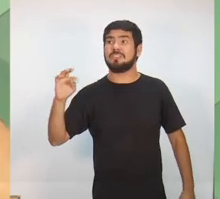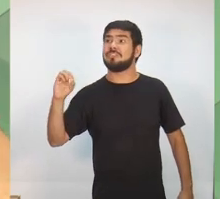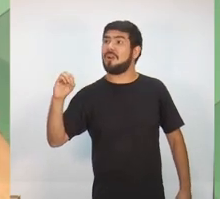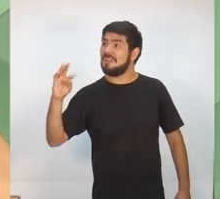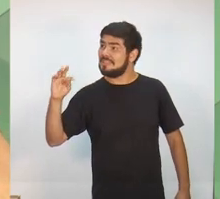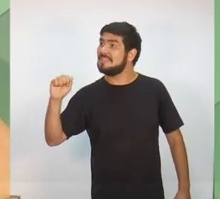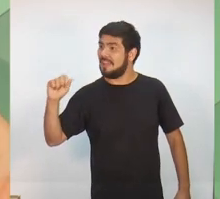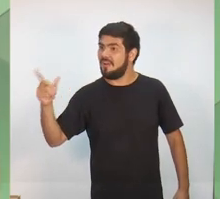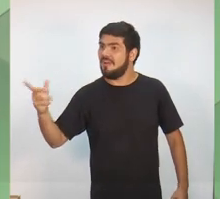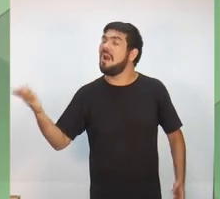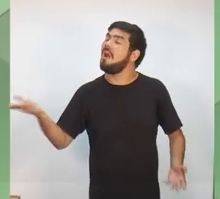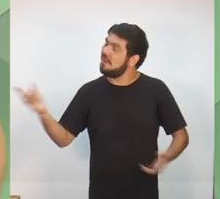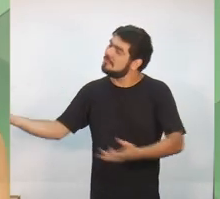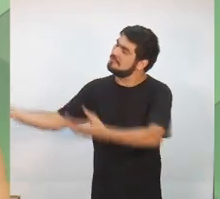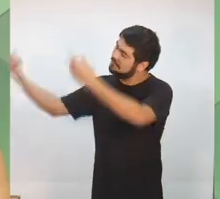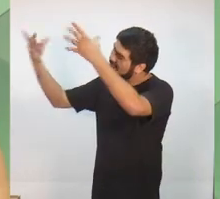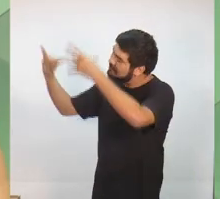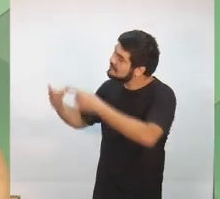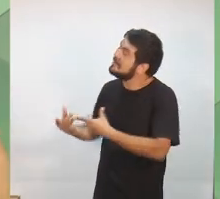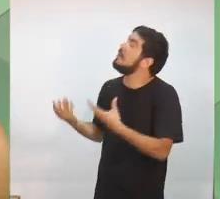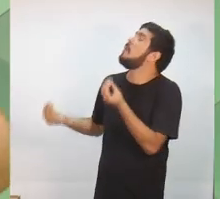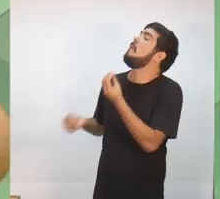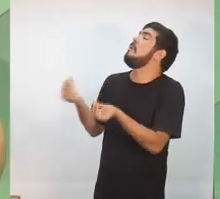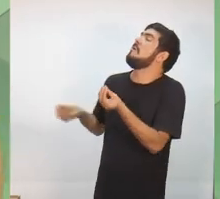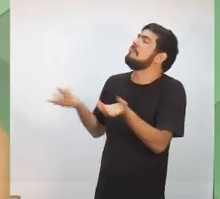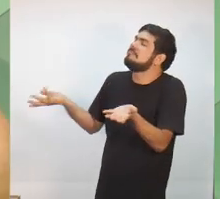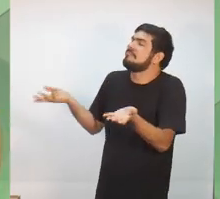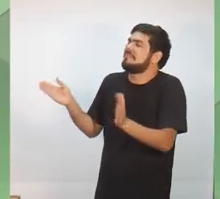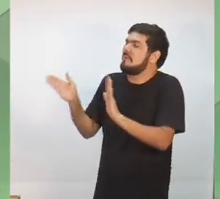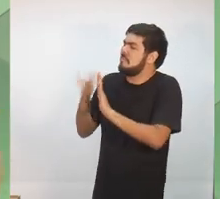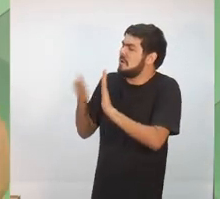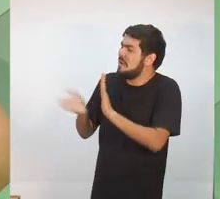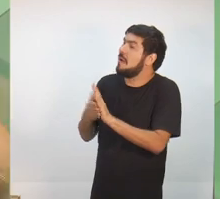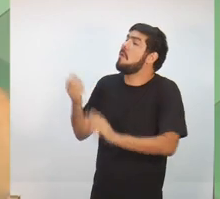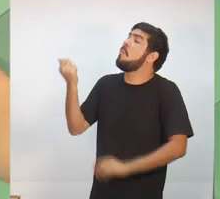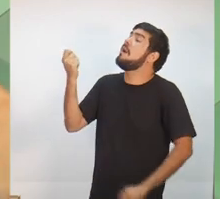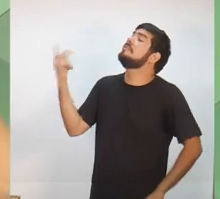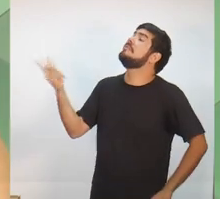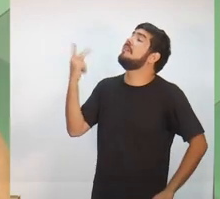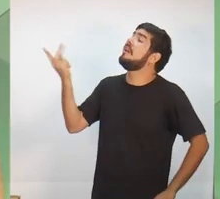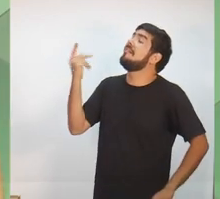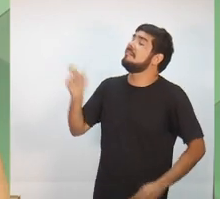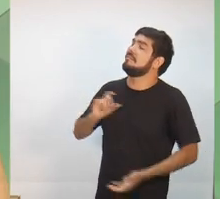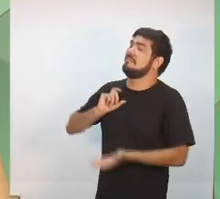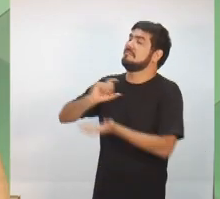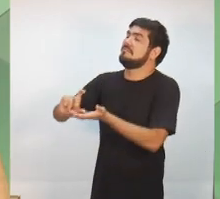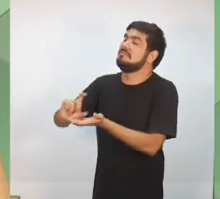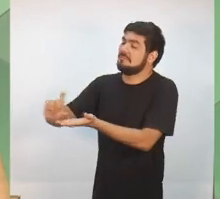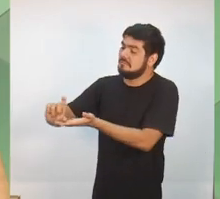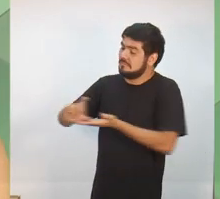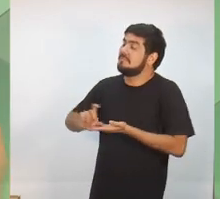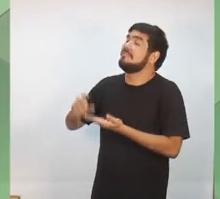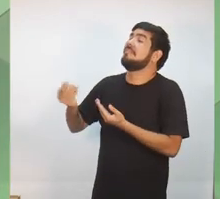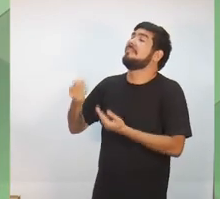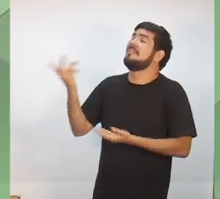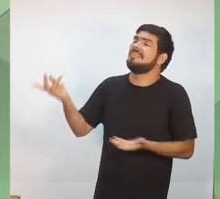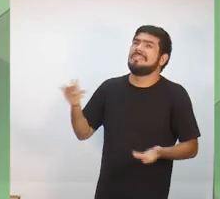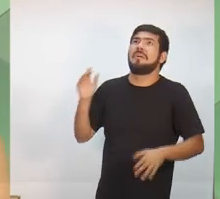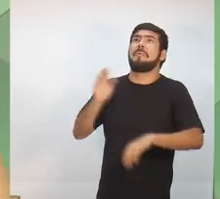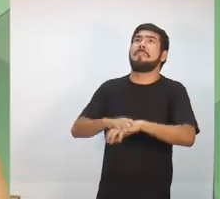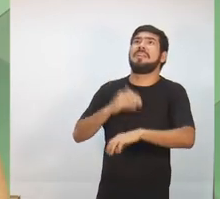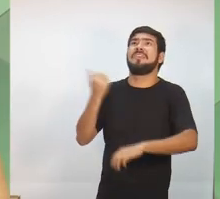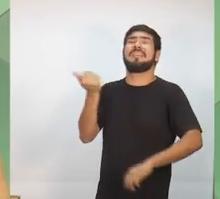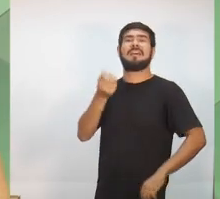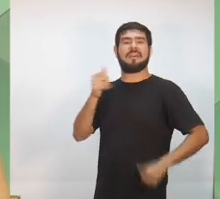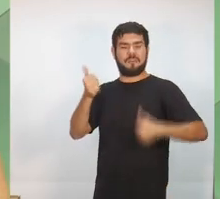pode deixar para o Estado do Amazonas. Todo programa que visa melhorar as condições de vida do povo do Amazonas, diminuir